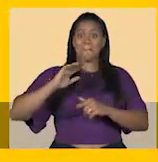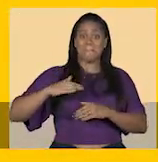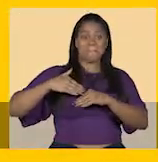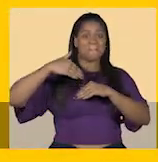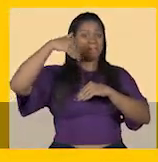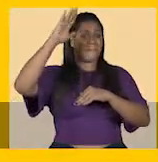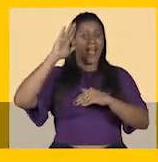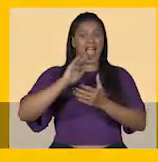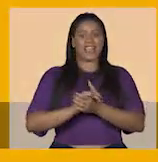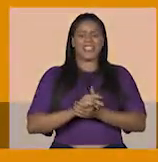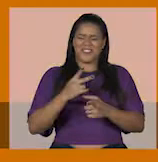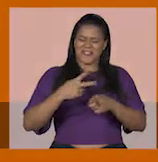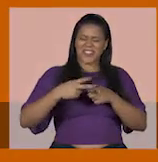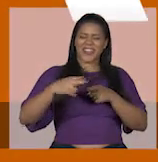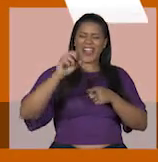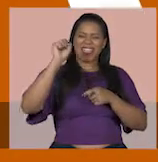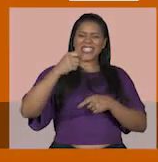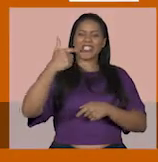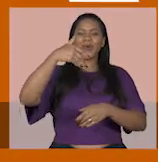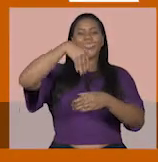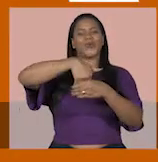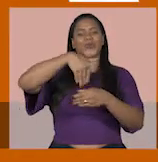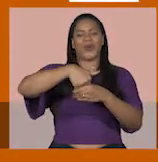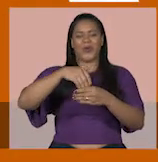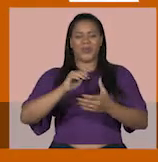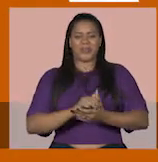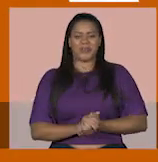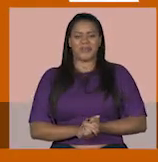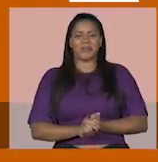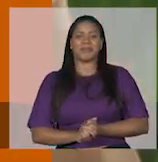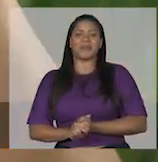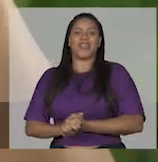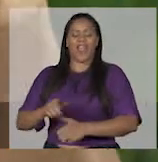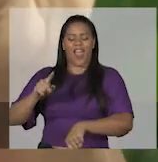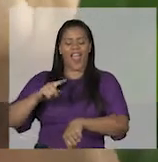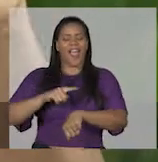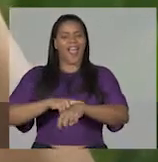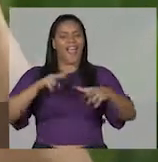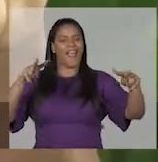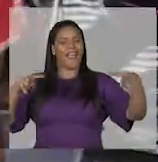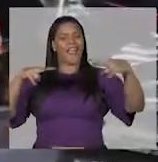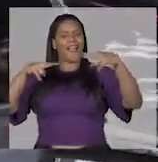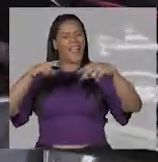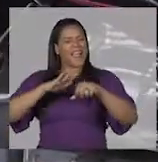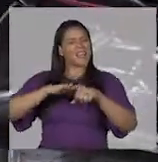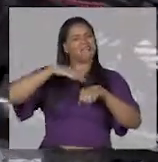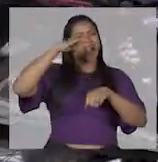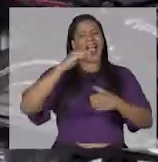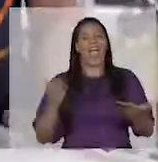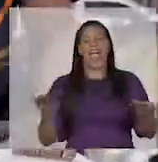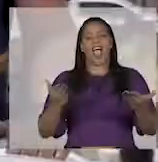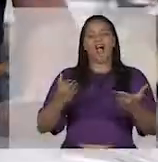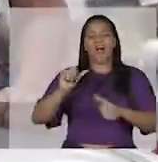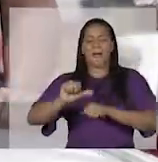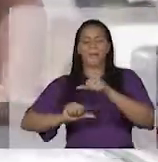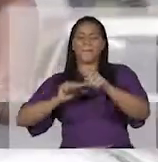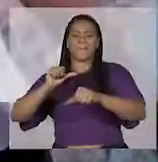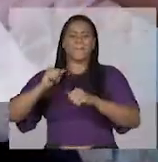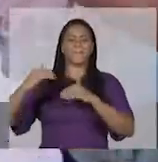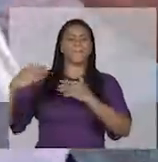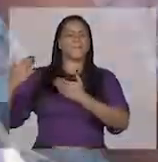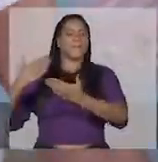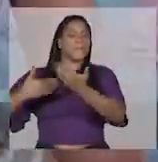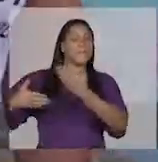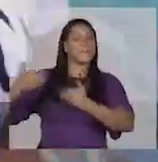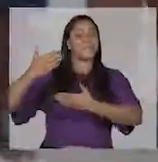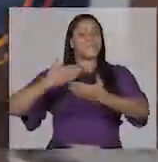E dispara rumo à vitória no segundo turno É hora da gente se ver mais É hora